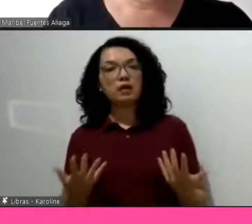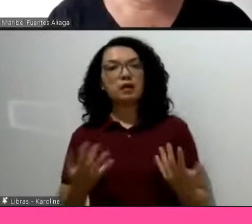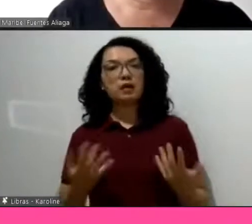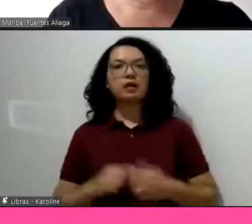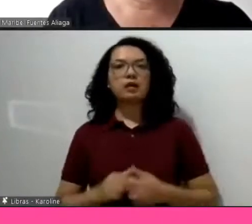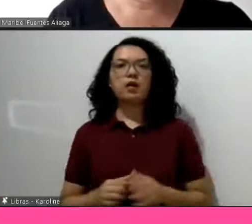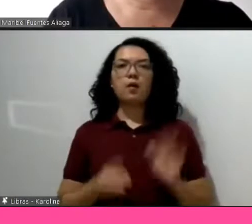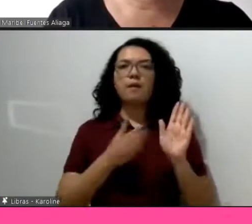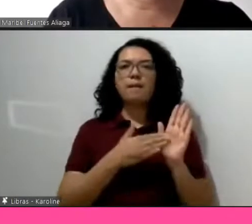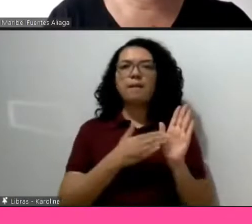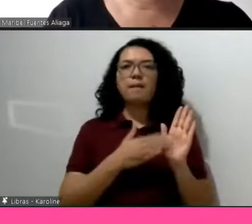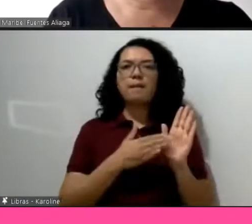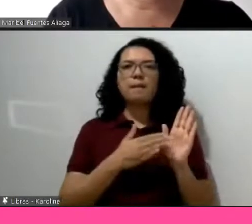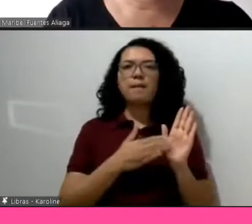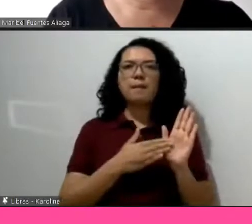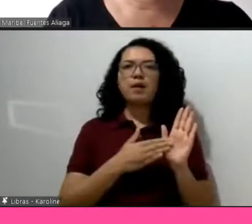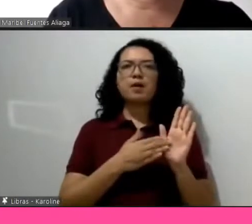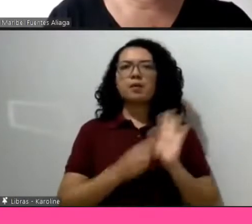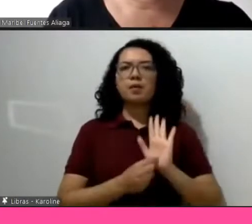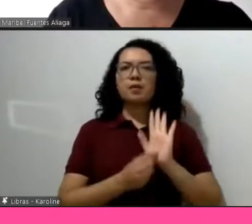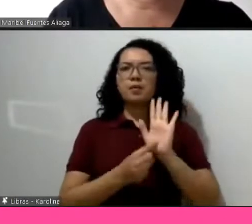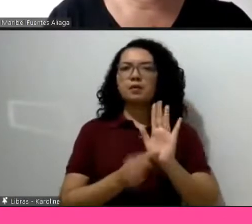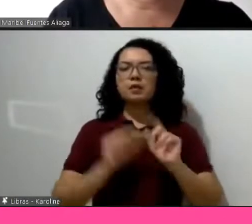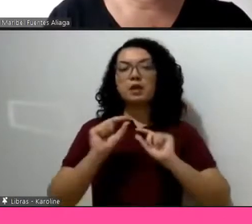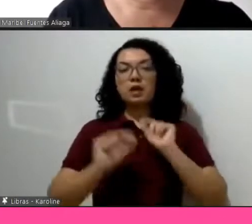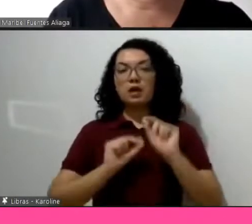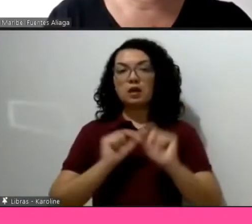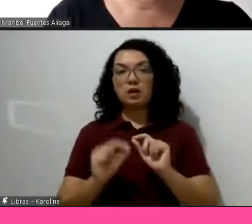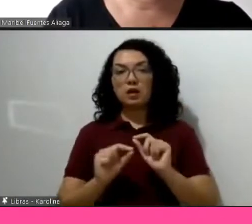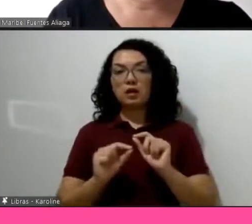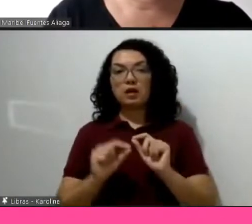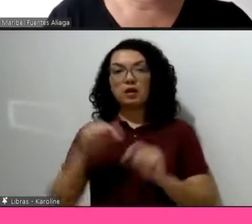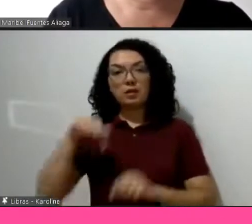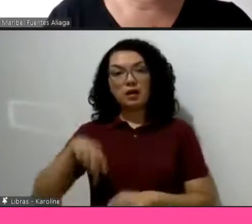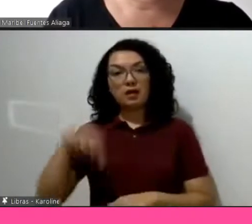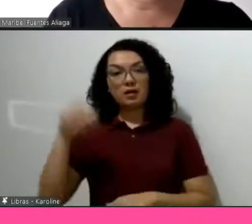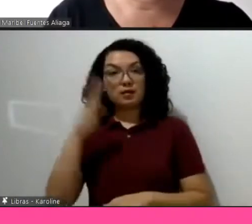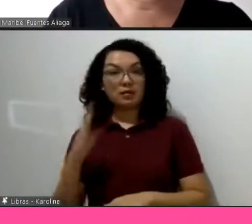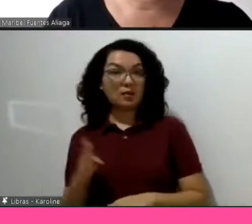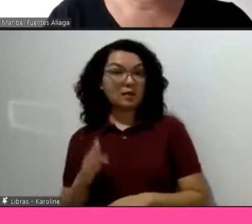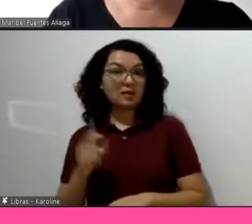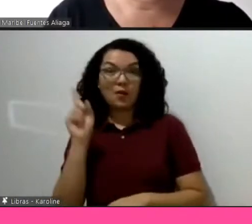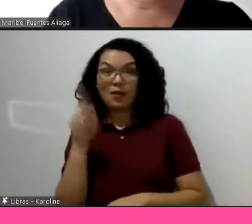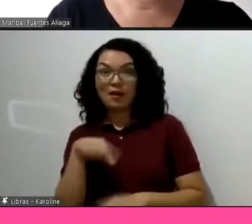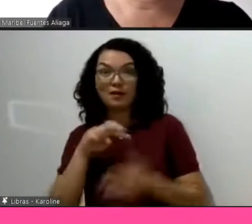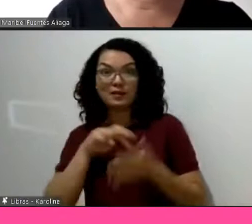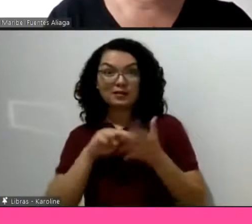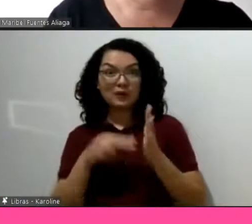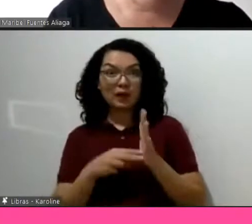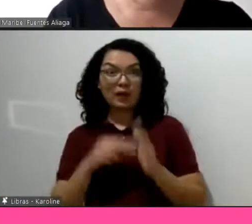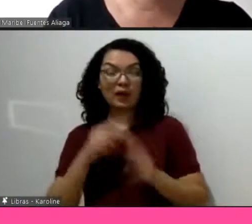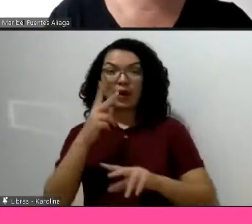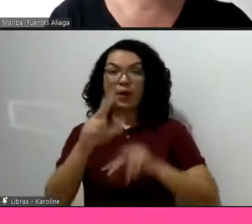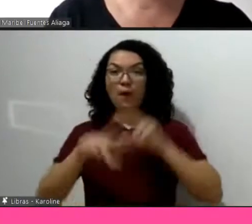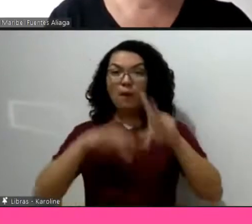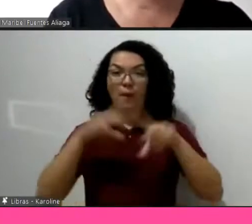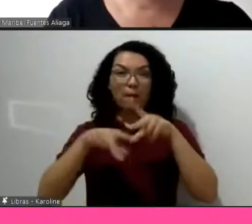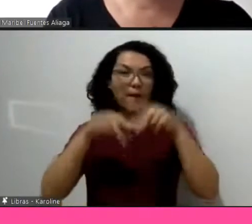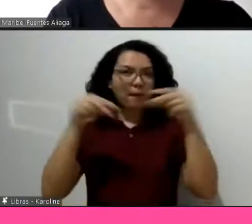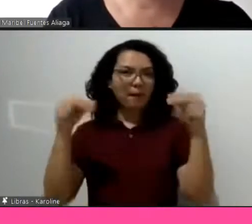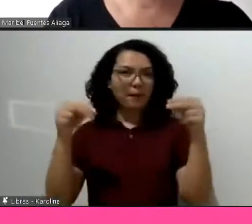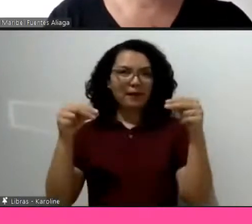proposta dessa, sinceramente, para a Flaxo Brasil seria quase um presente a gente começar a associar,